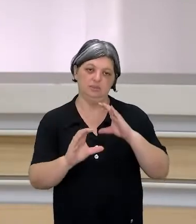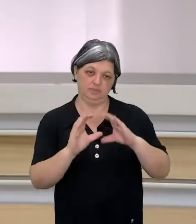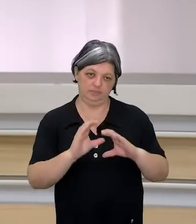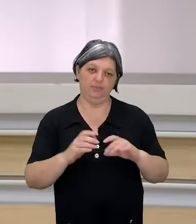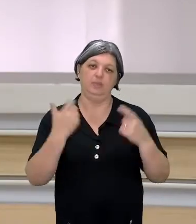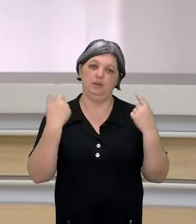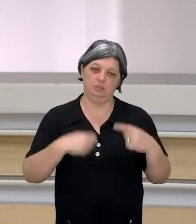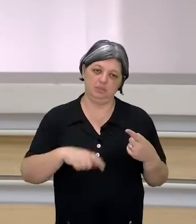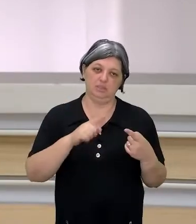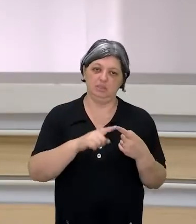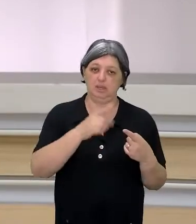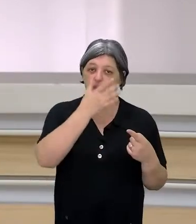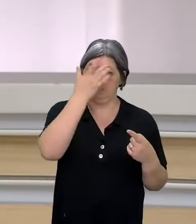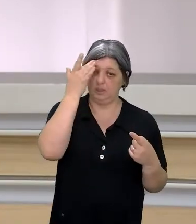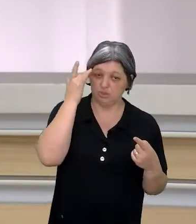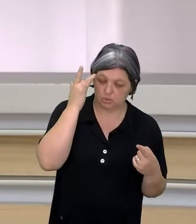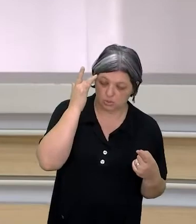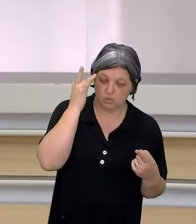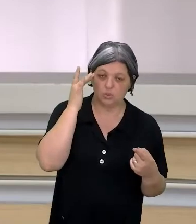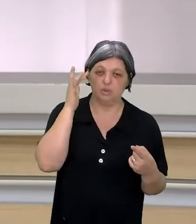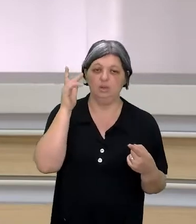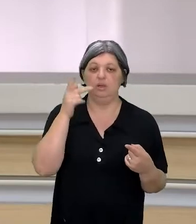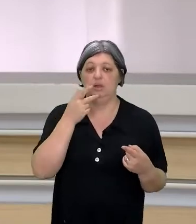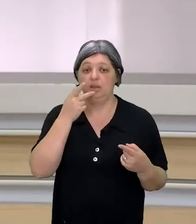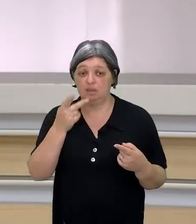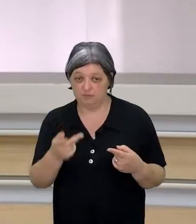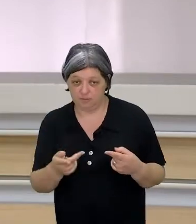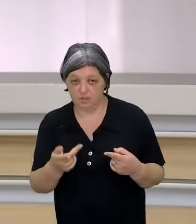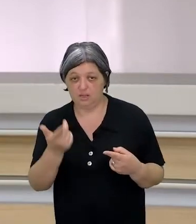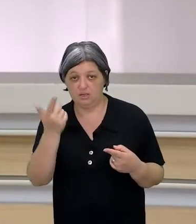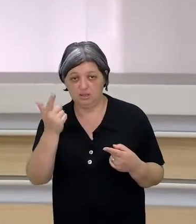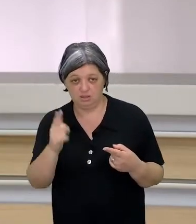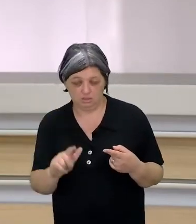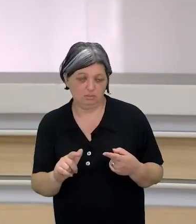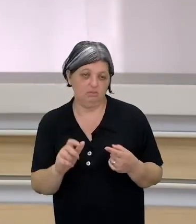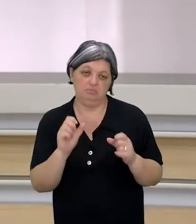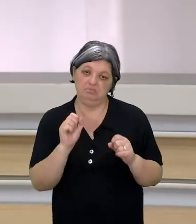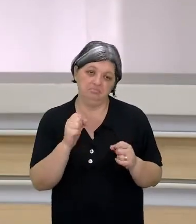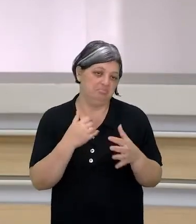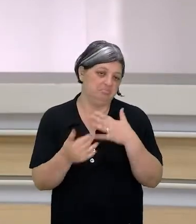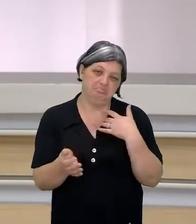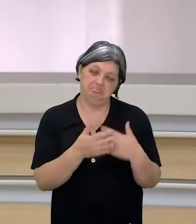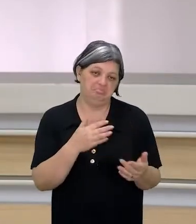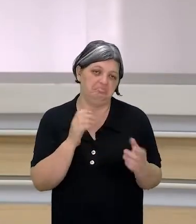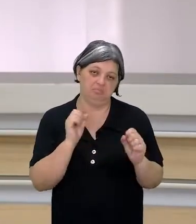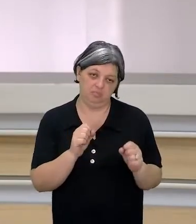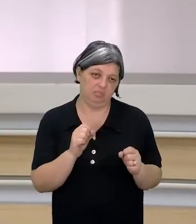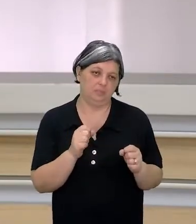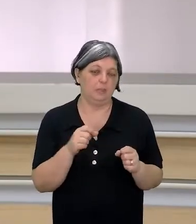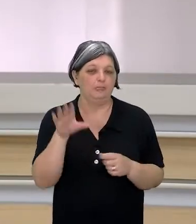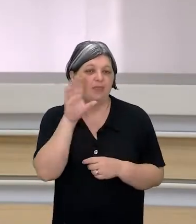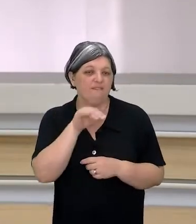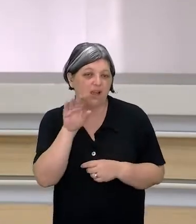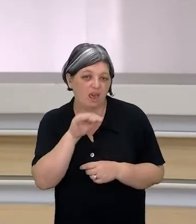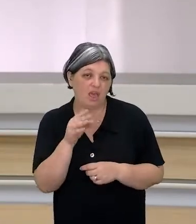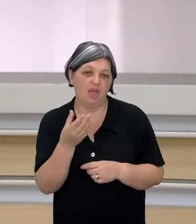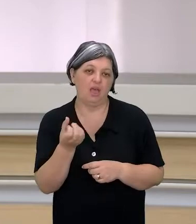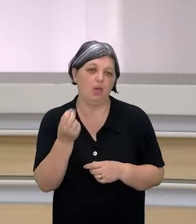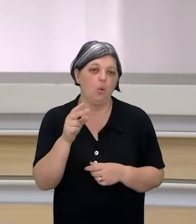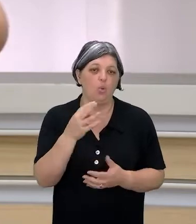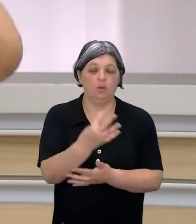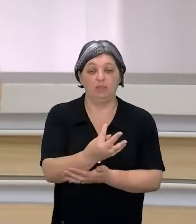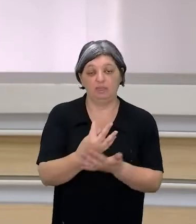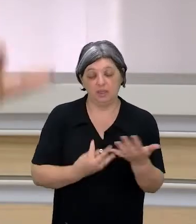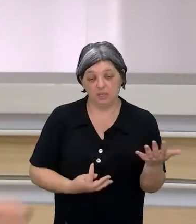de um emissor que tenha, obviamente, uma mensagem para transmitir, seja ela qual for, não necessariamente é falada, não necessariamente é um